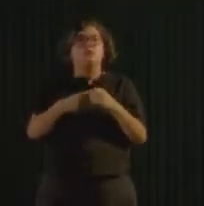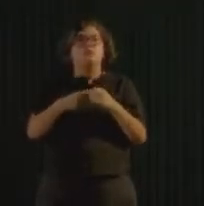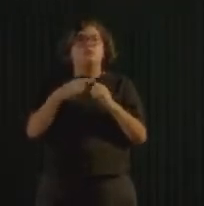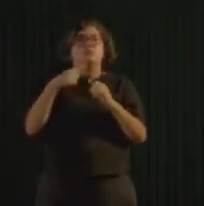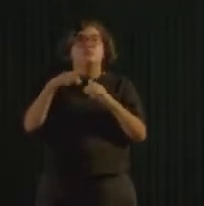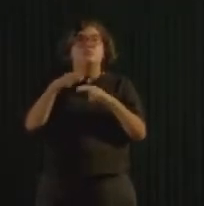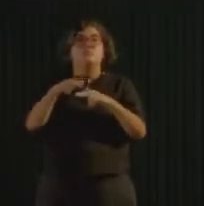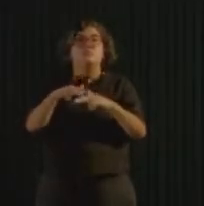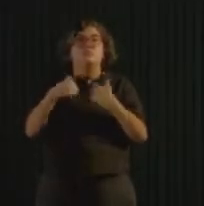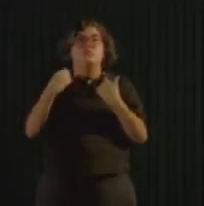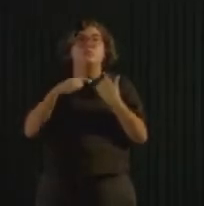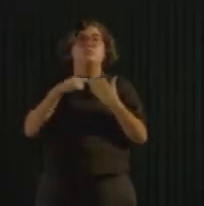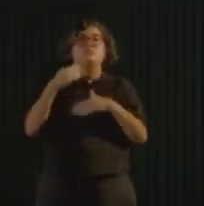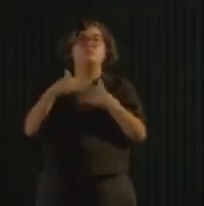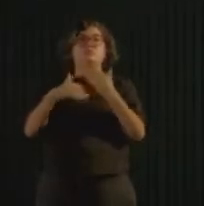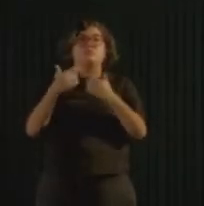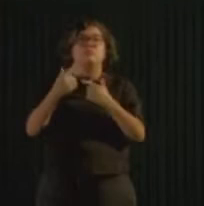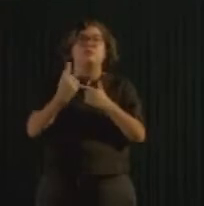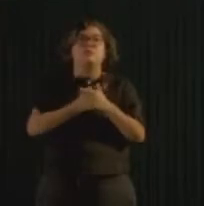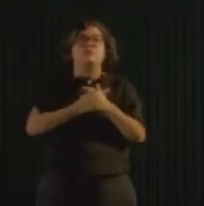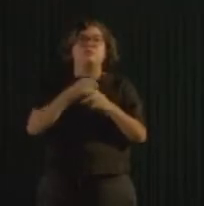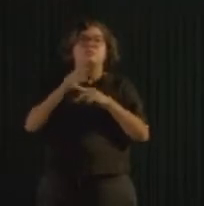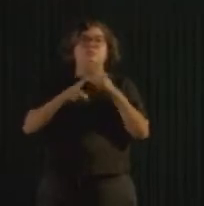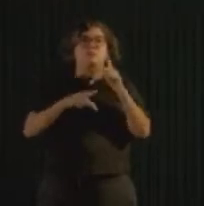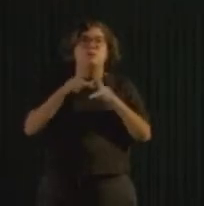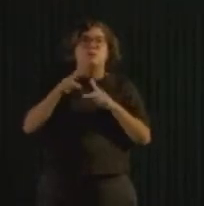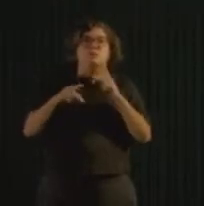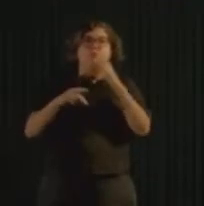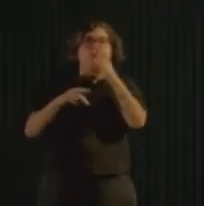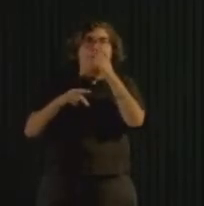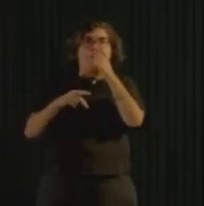engajamento da população. Se não tivesse acontecendo, não seria possível.